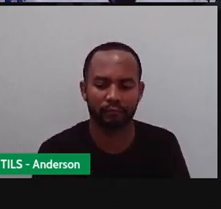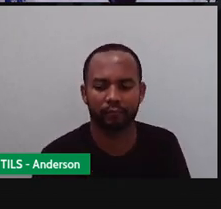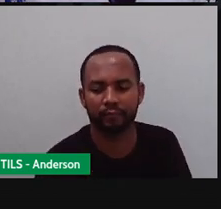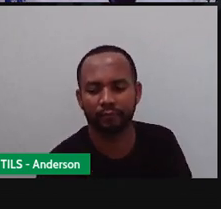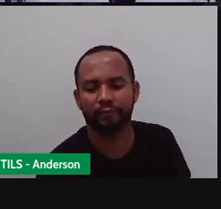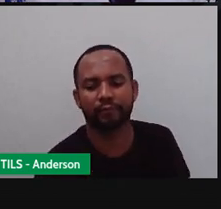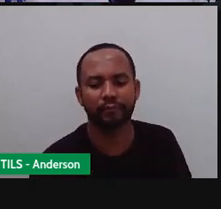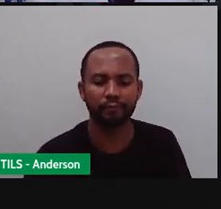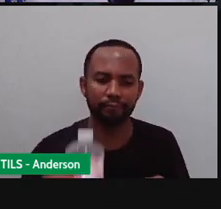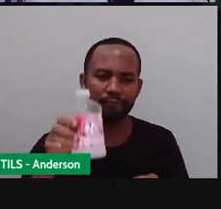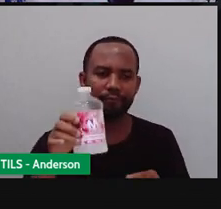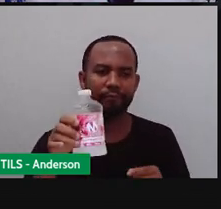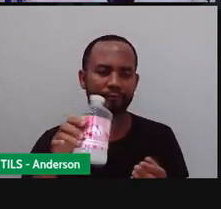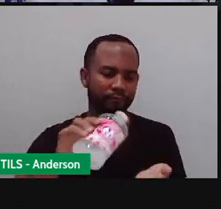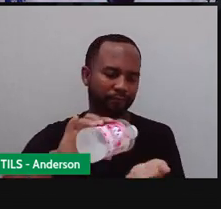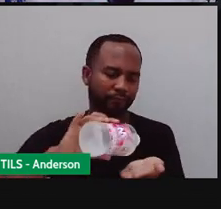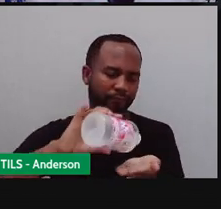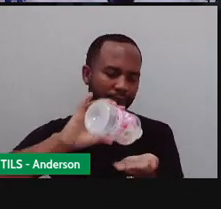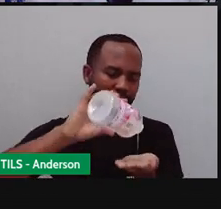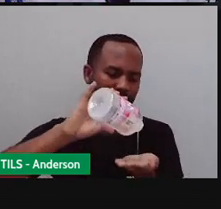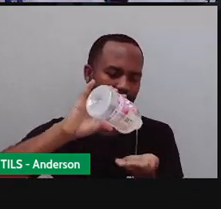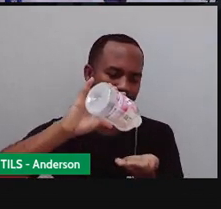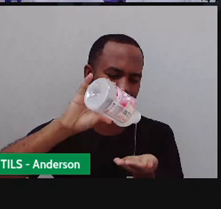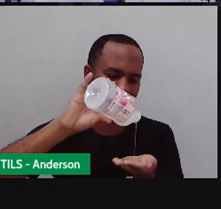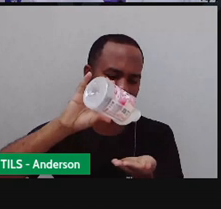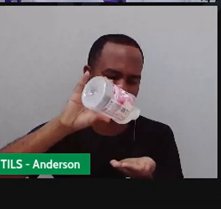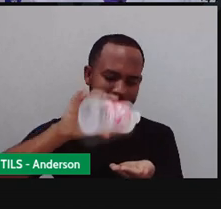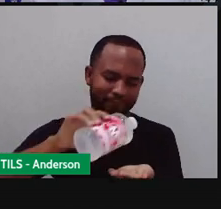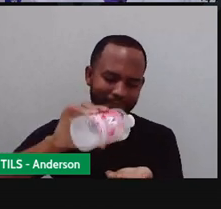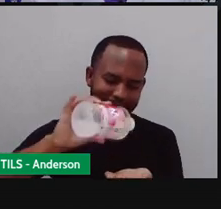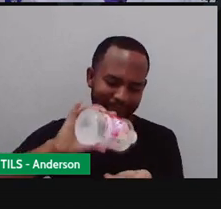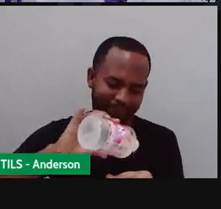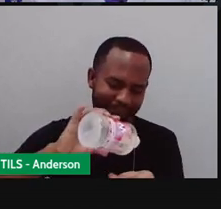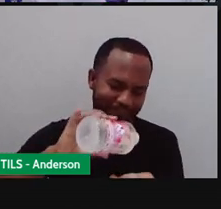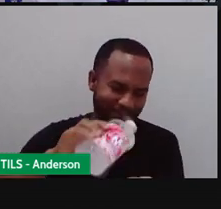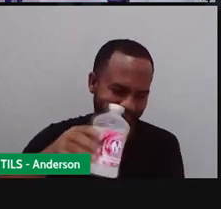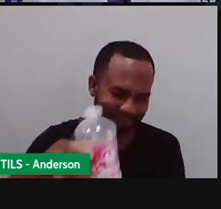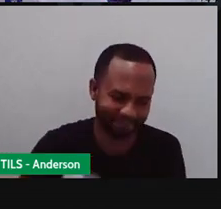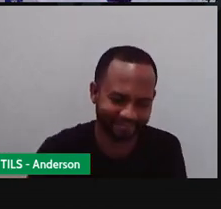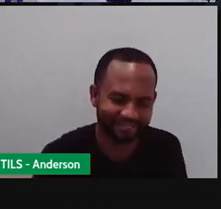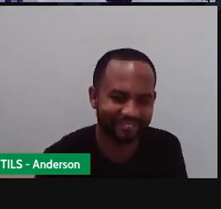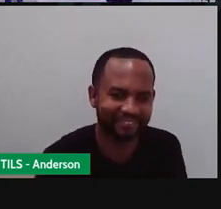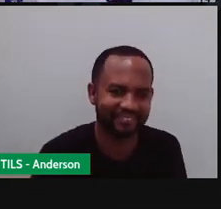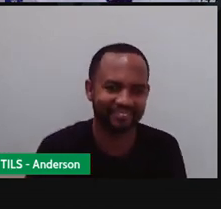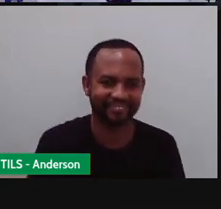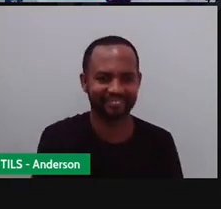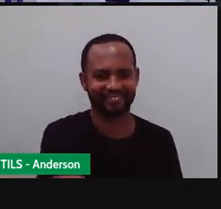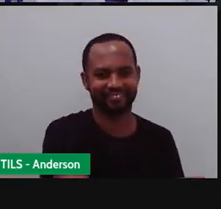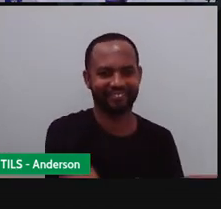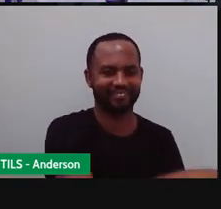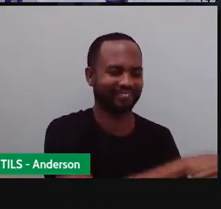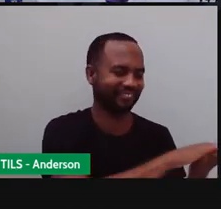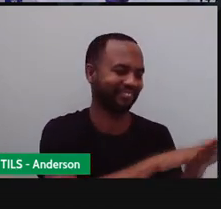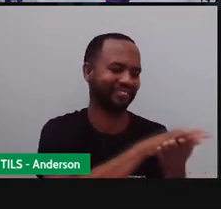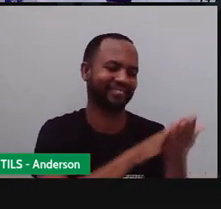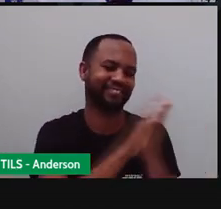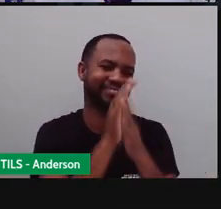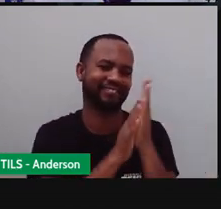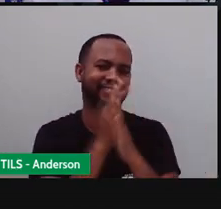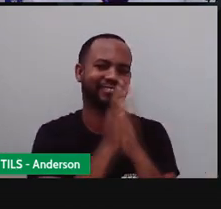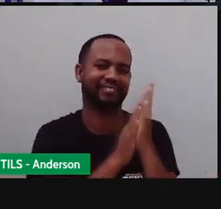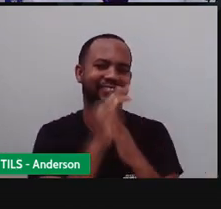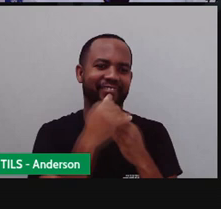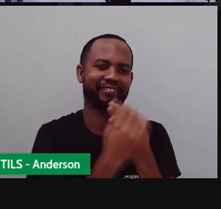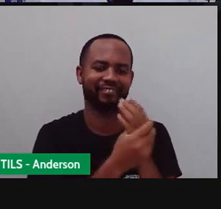isolamento social. Distanciamento social. Ah, sim. Achei que não ia fazer propaganda hoje. Já ia perder o marchão. Já ia perder o